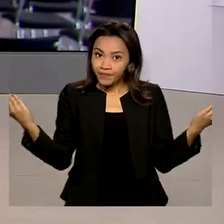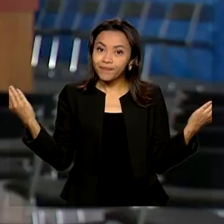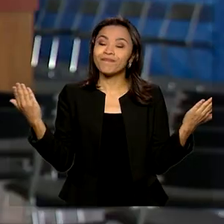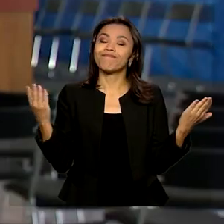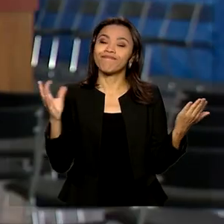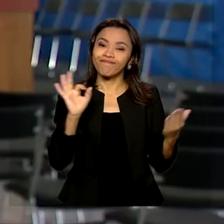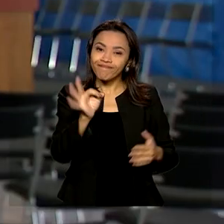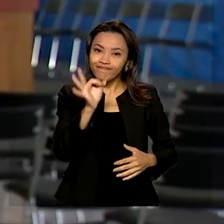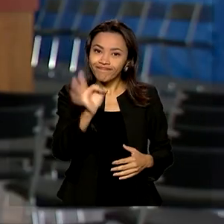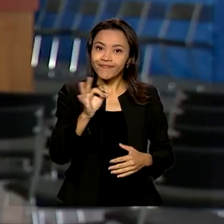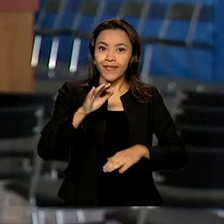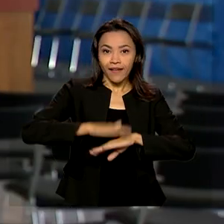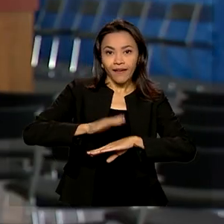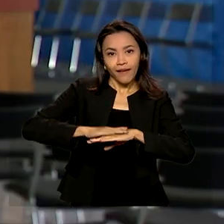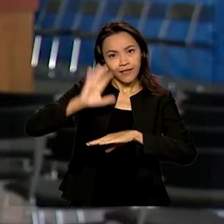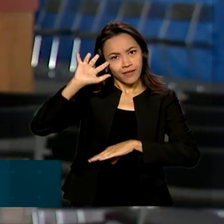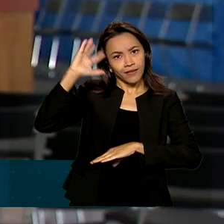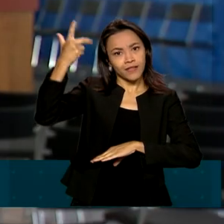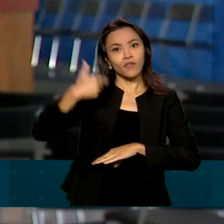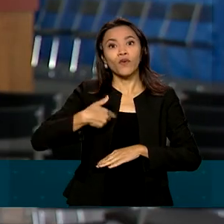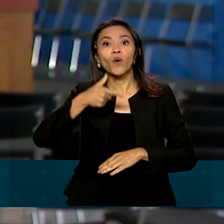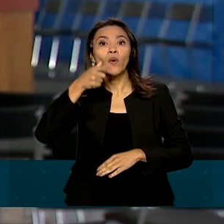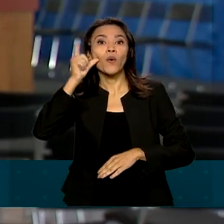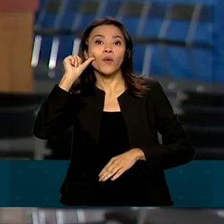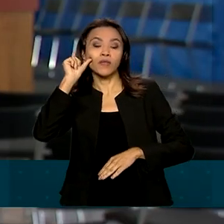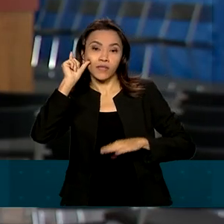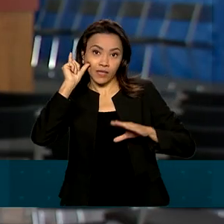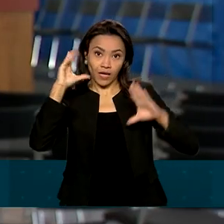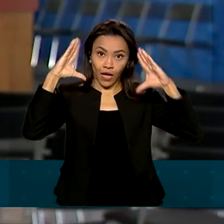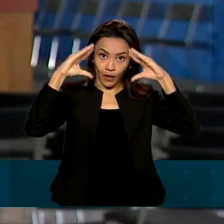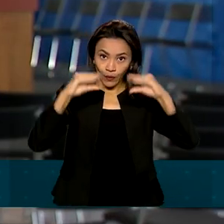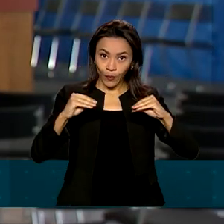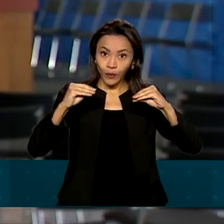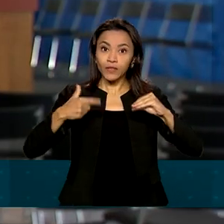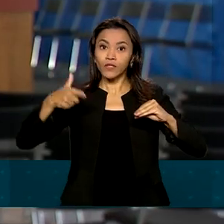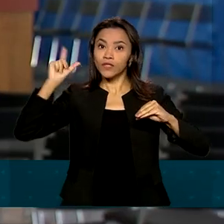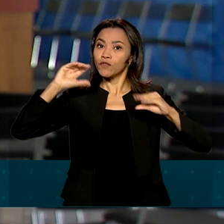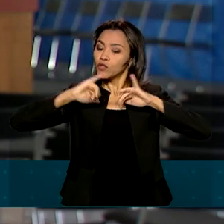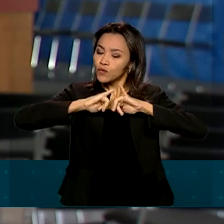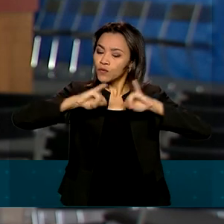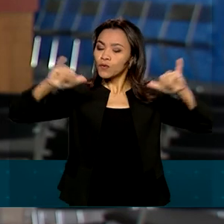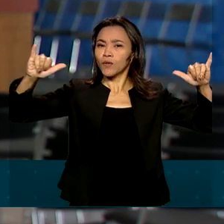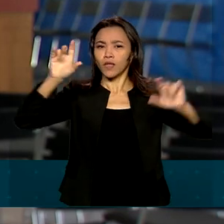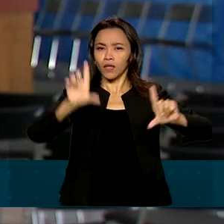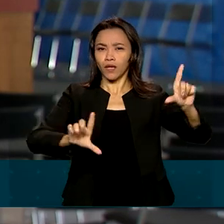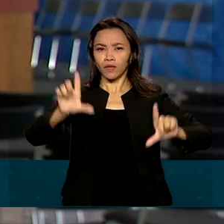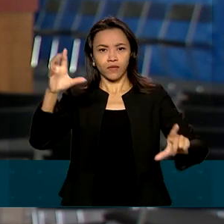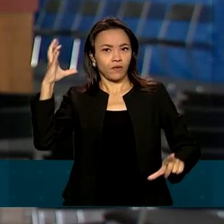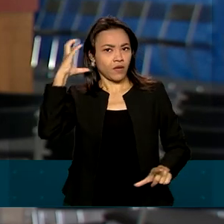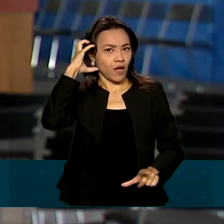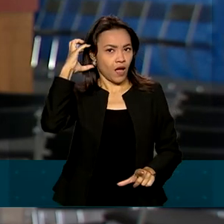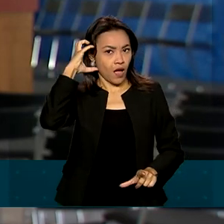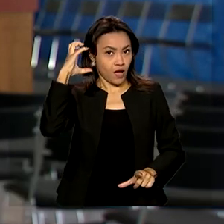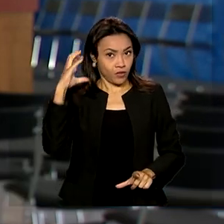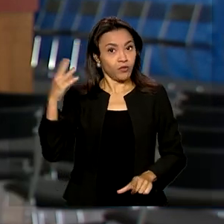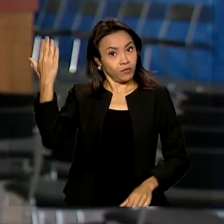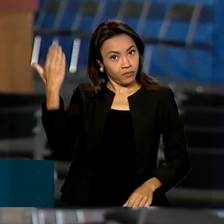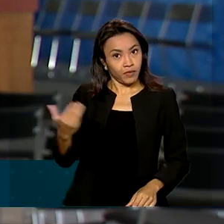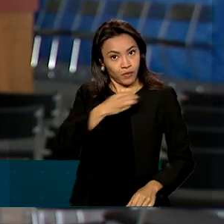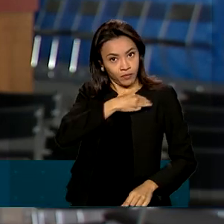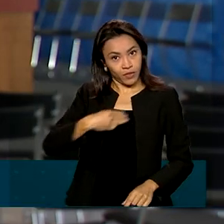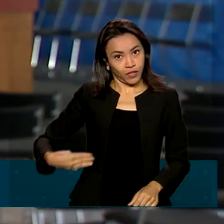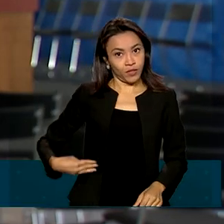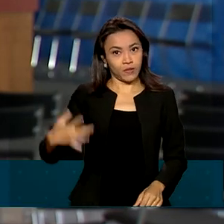mesmo. Essa decisão foi comunicada ontem à noite em cadeia nacional de rádio e televisão pelo ministro da saúde, Marcelo Queiroga.